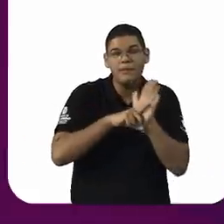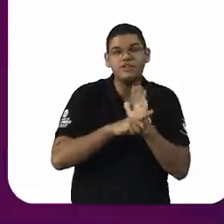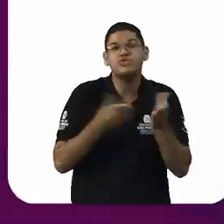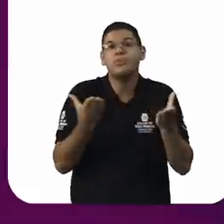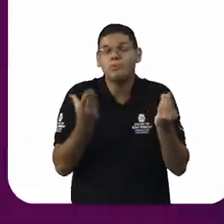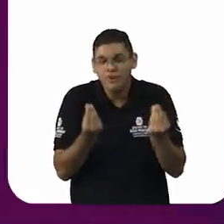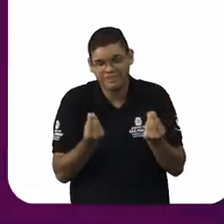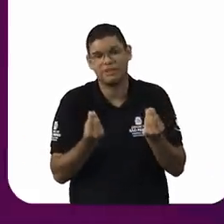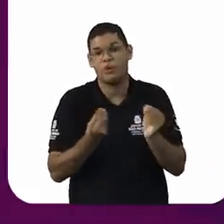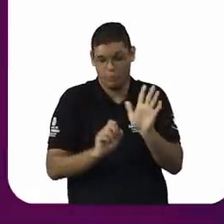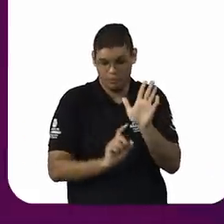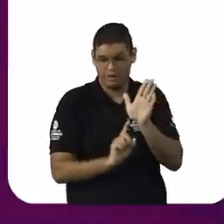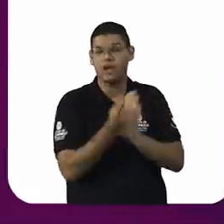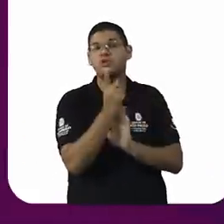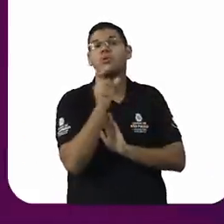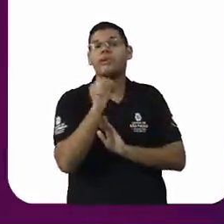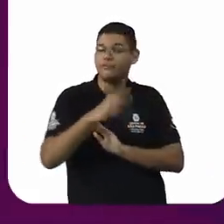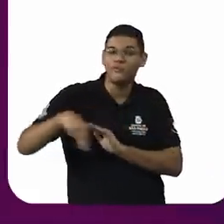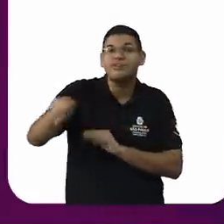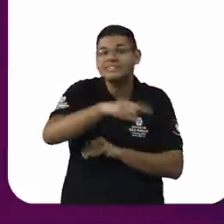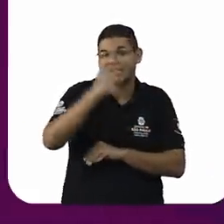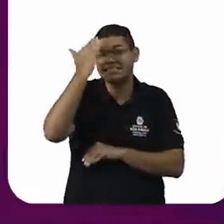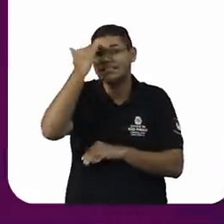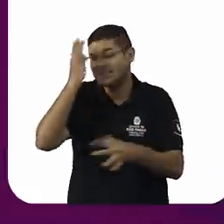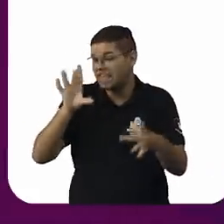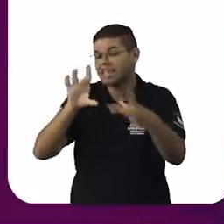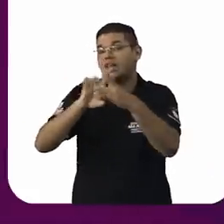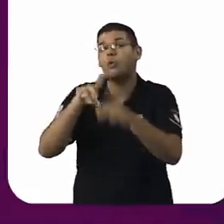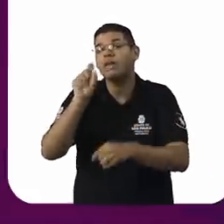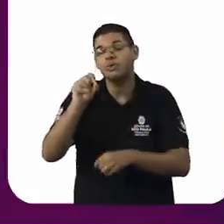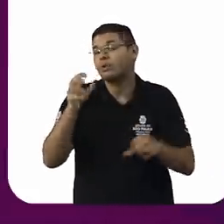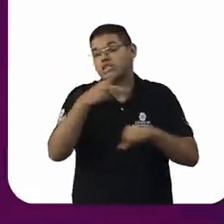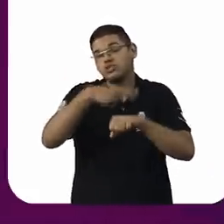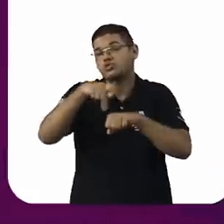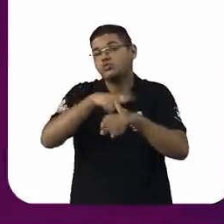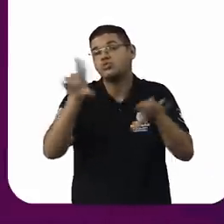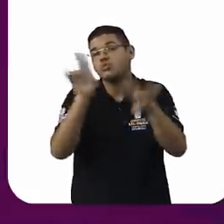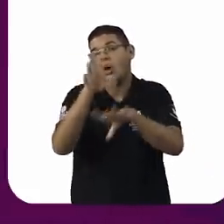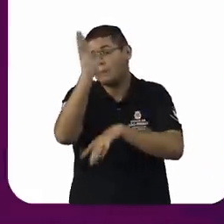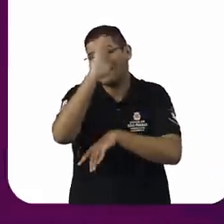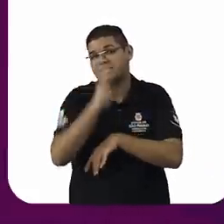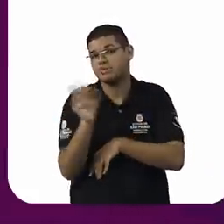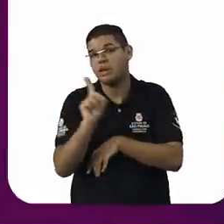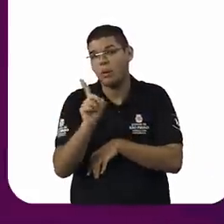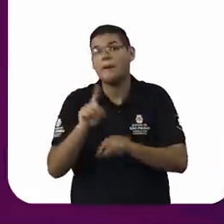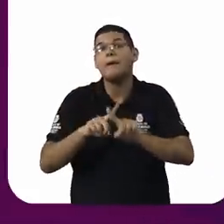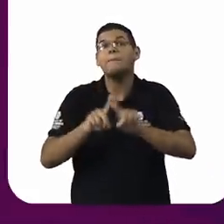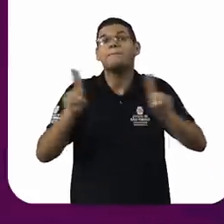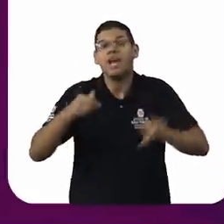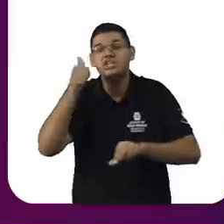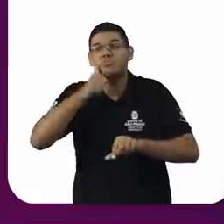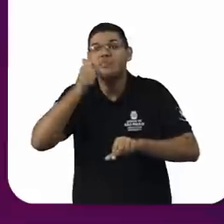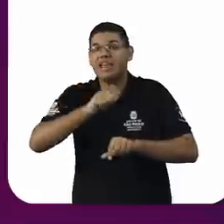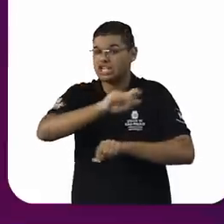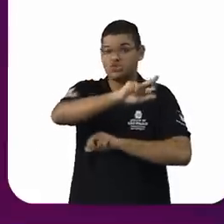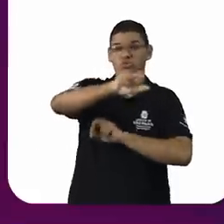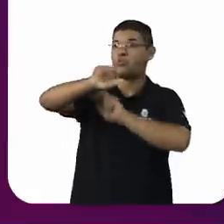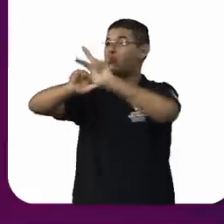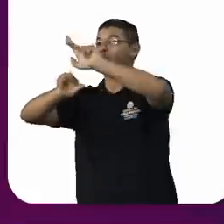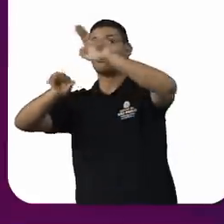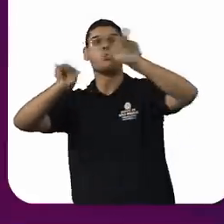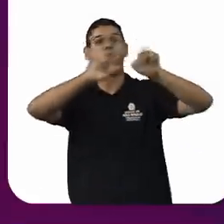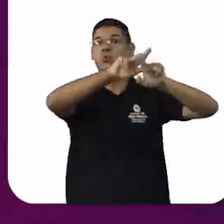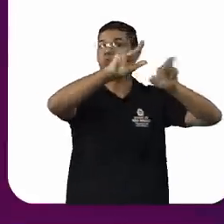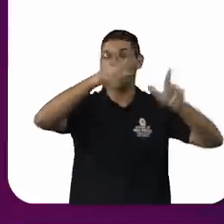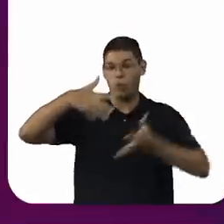entendam que não é só um fenômeno brasileiro, mas que as mulheres no mundo, de maneira geral, sempre foram silenciadas, e por isso é tão